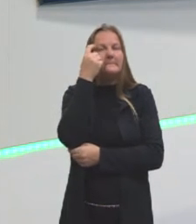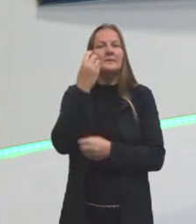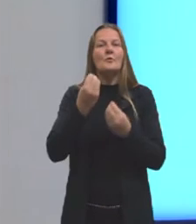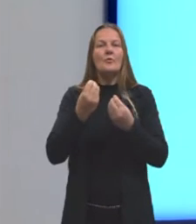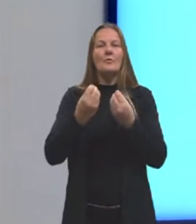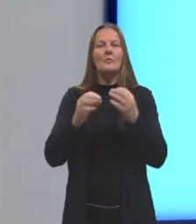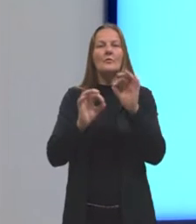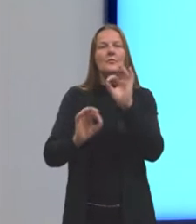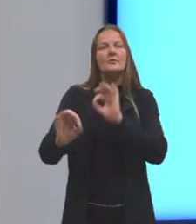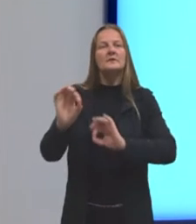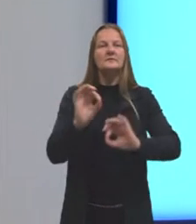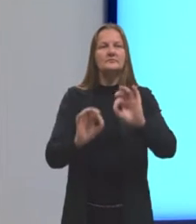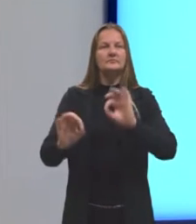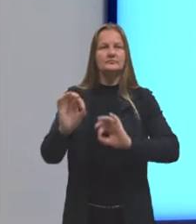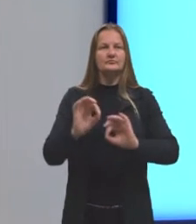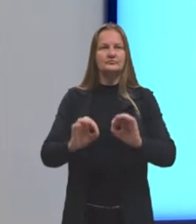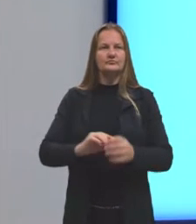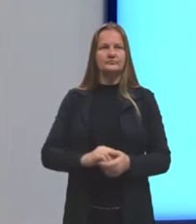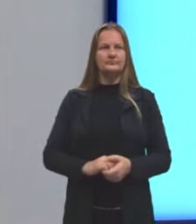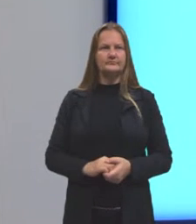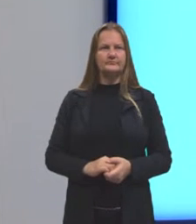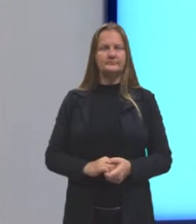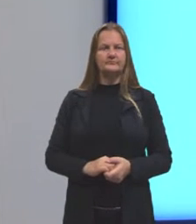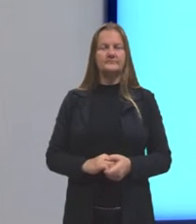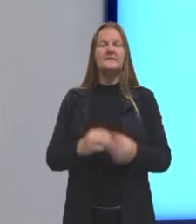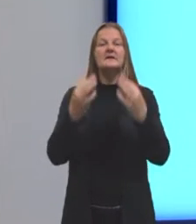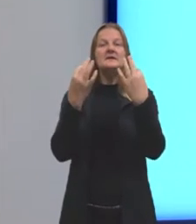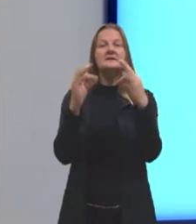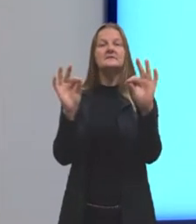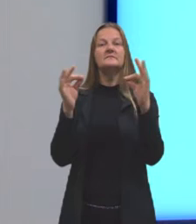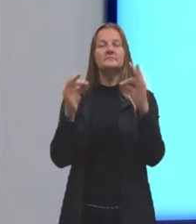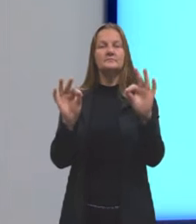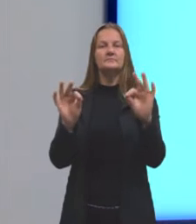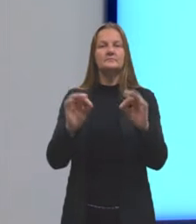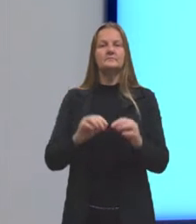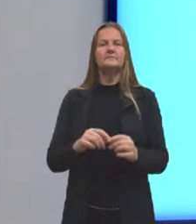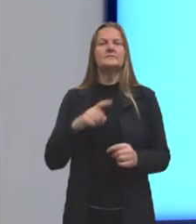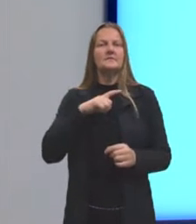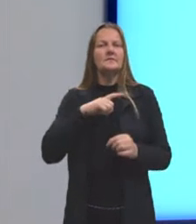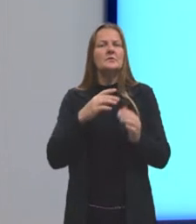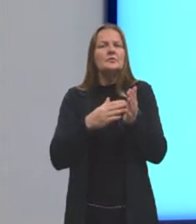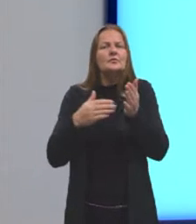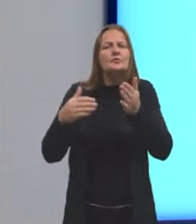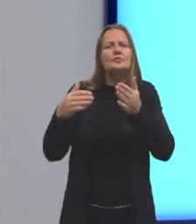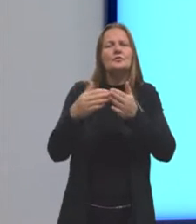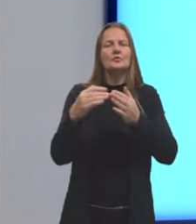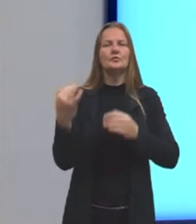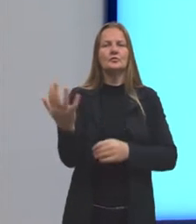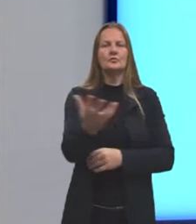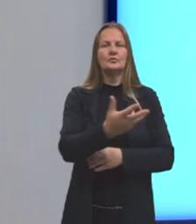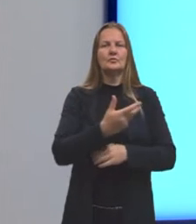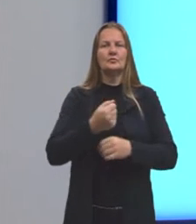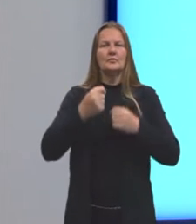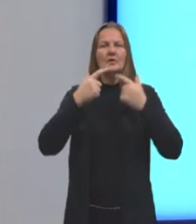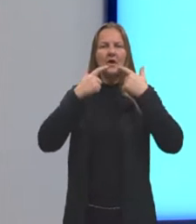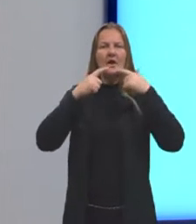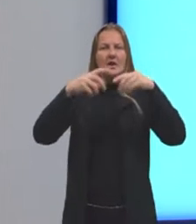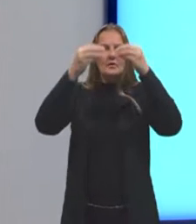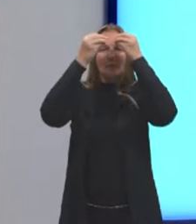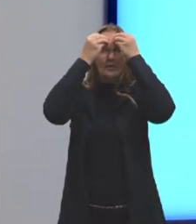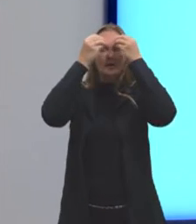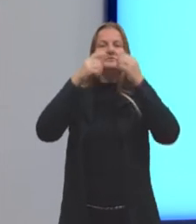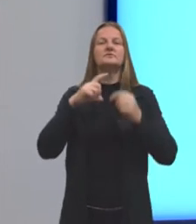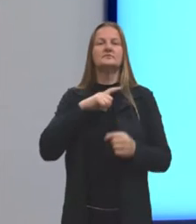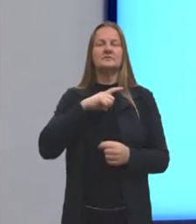coisas se organizam. A sintaxe, assim como todas as questões de linguagem que a gente tem,